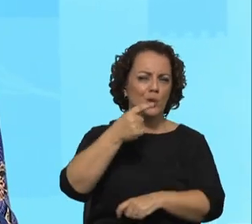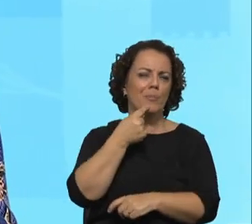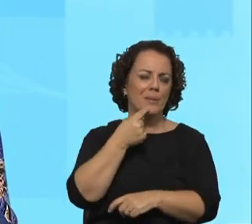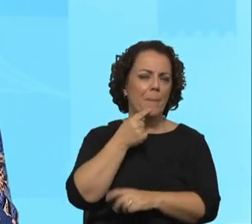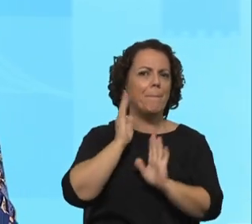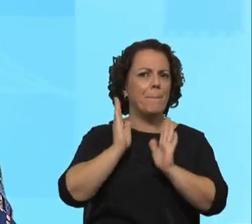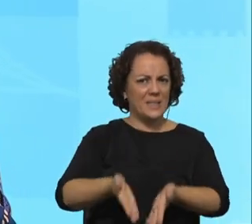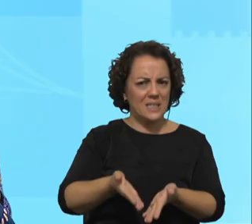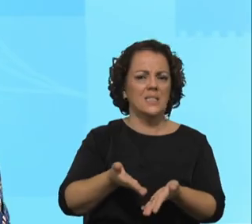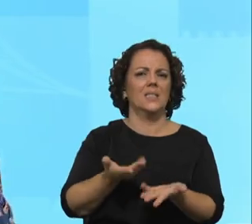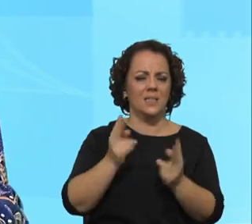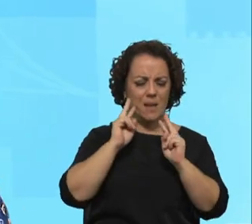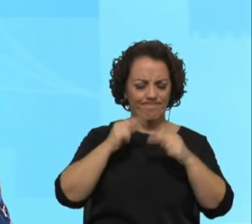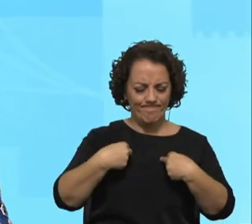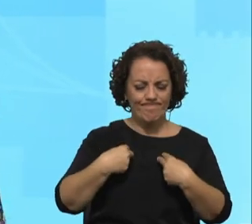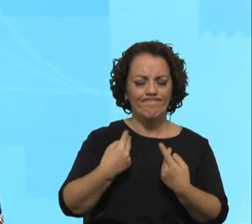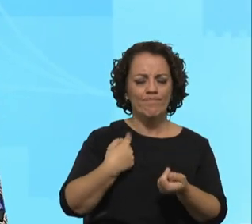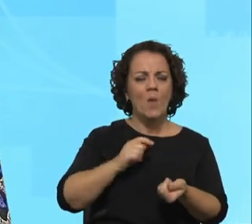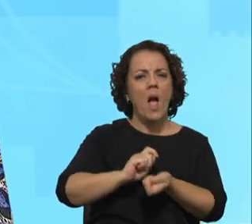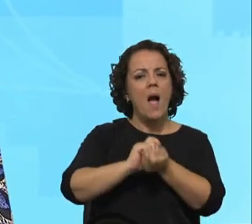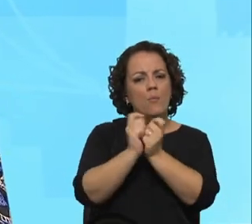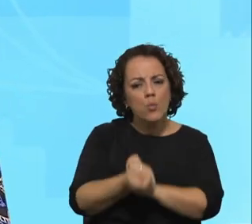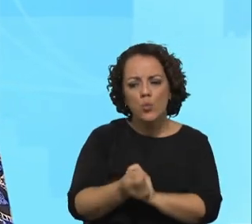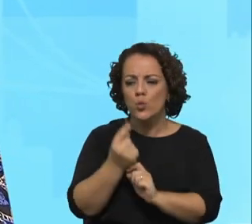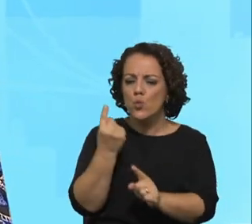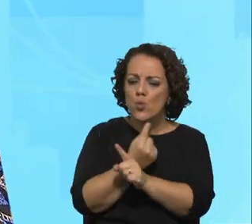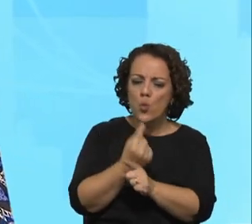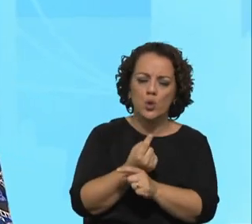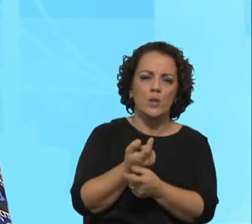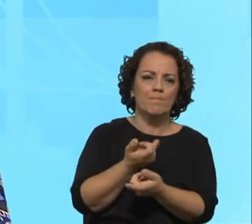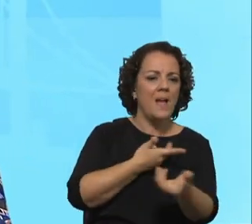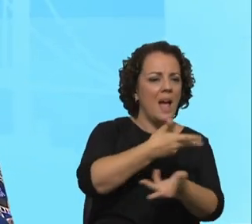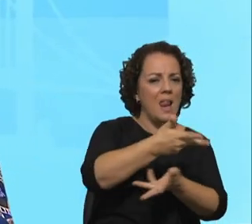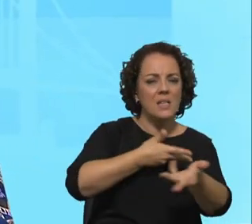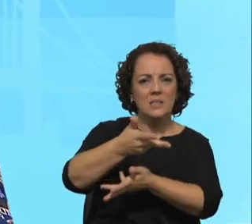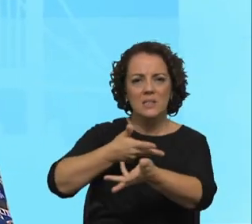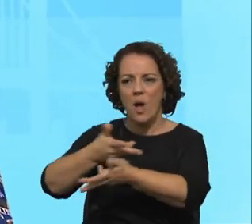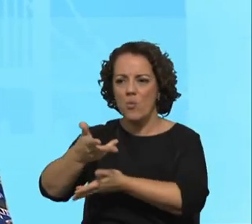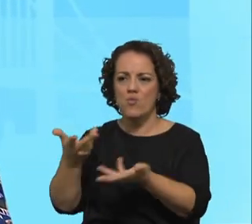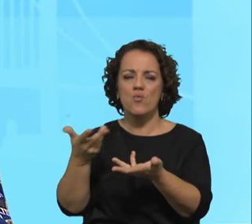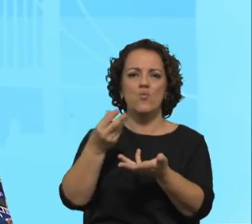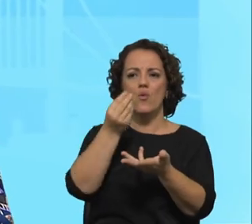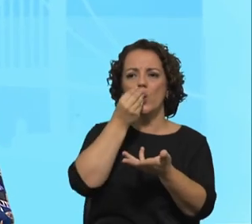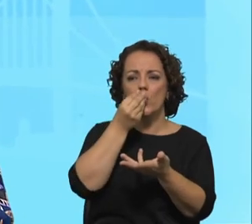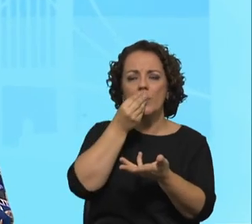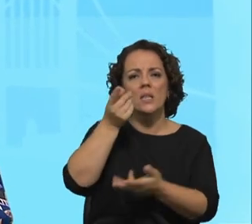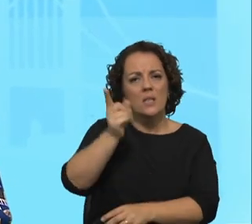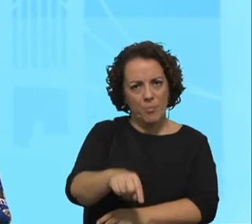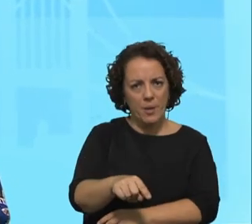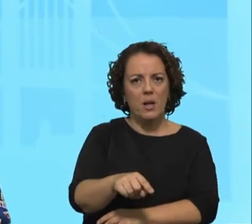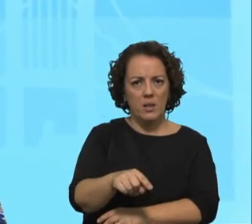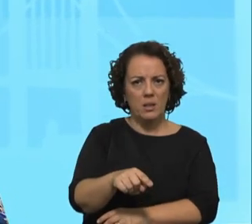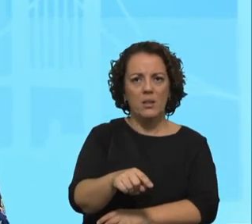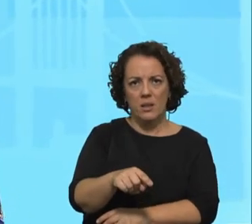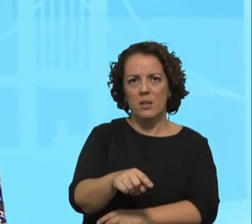comportamentos, a forma como se comportam na relação com os outros, até nesta parte alimentar. E